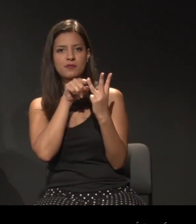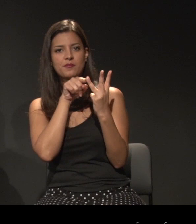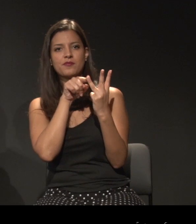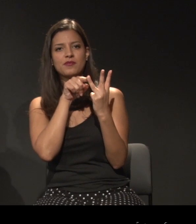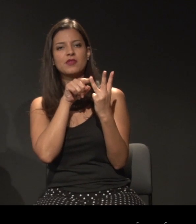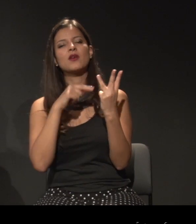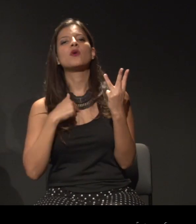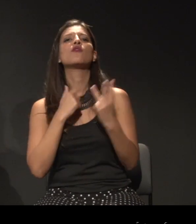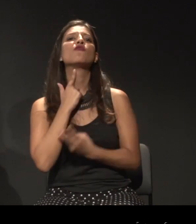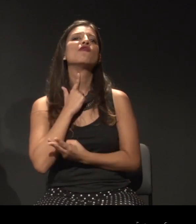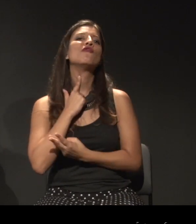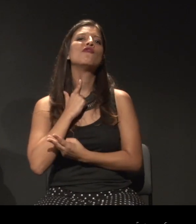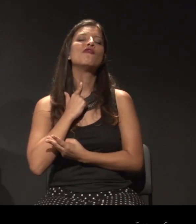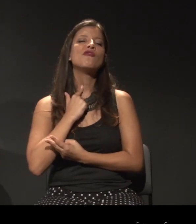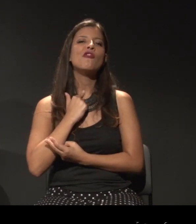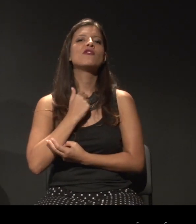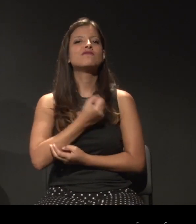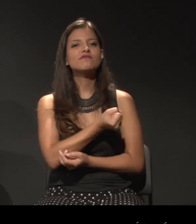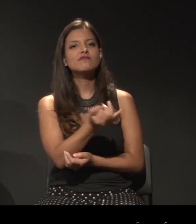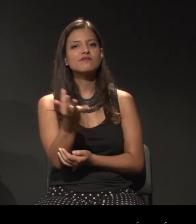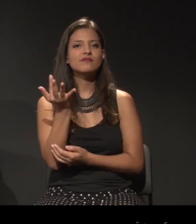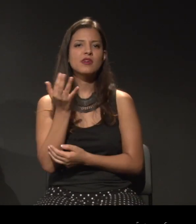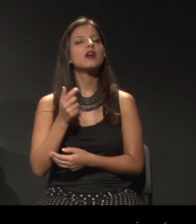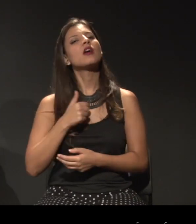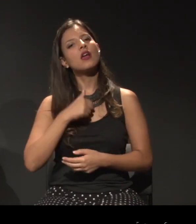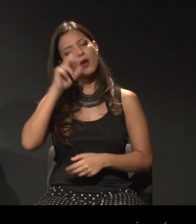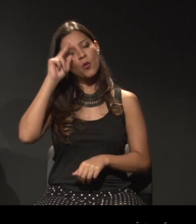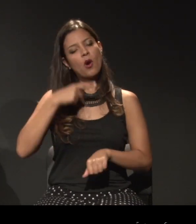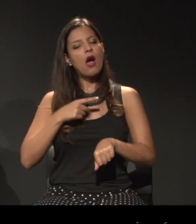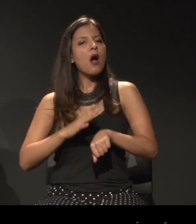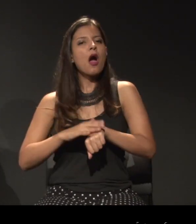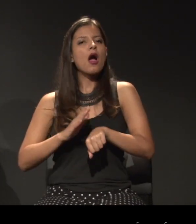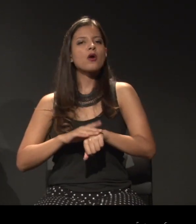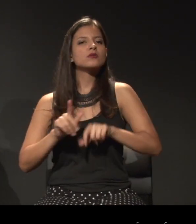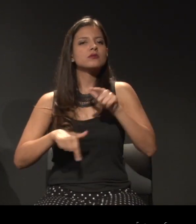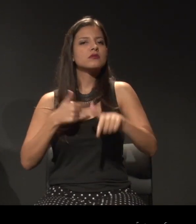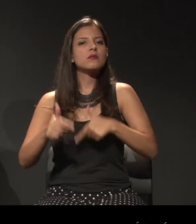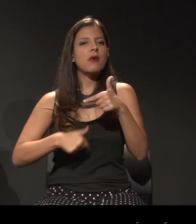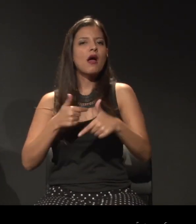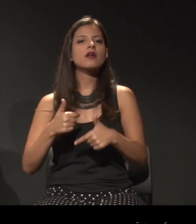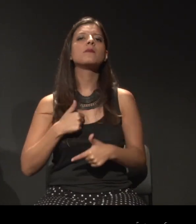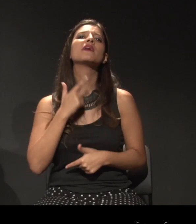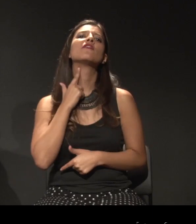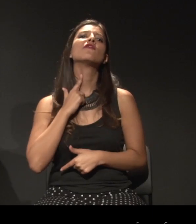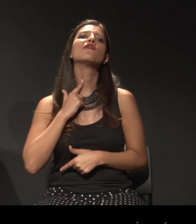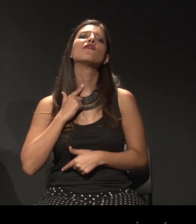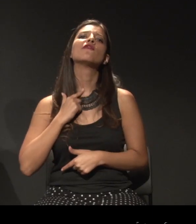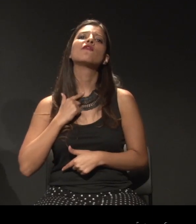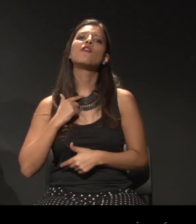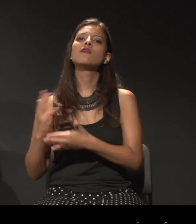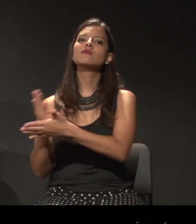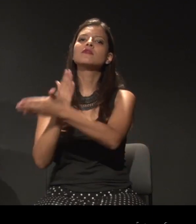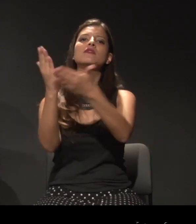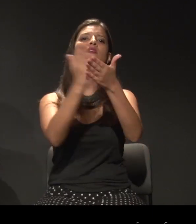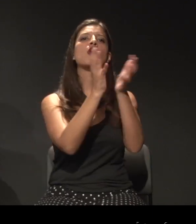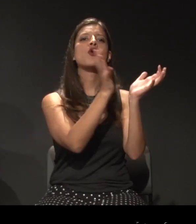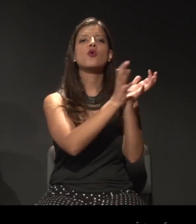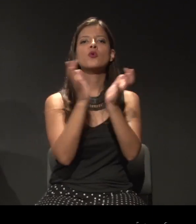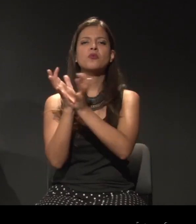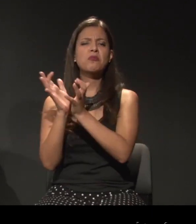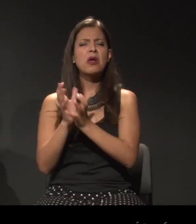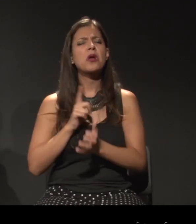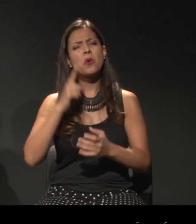muitas vontades. Eu, como autônomo, eu vivo dividindo as minhas vontades com outros elencos. Crio outras